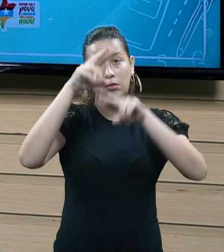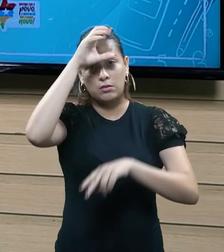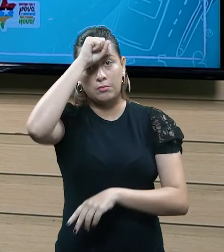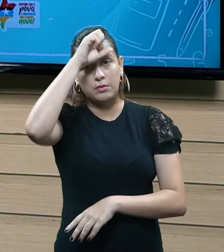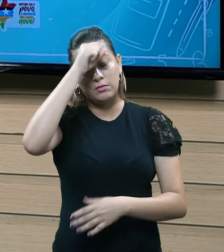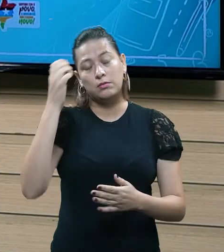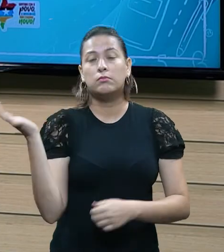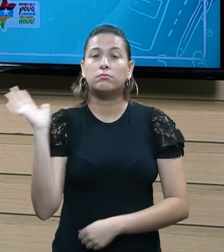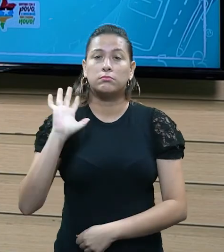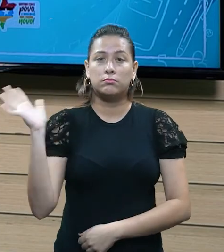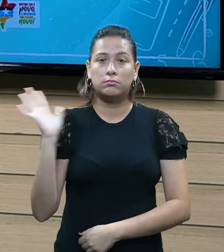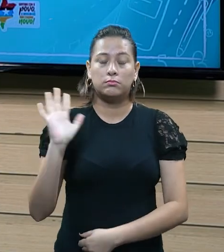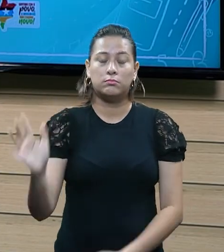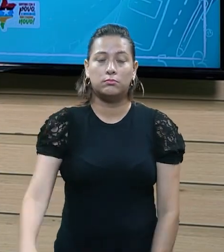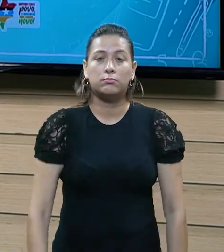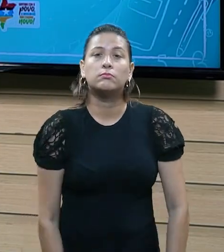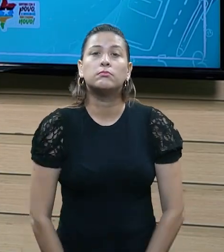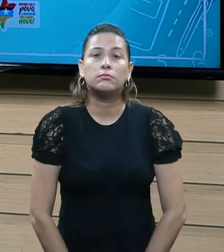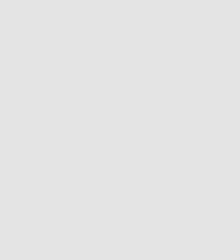aprendendo, e até!